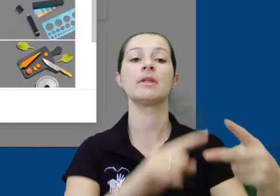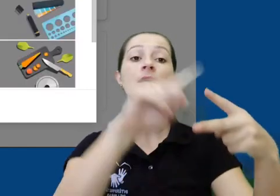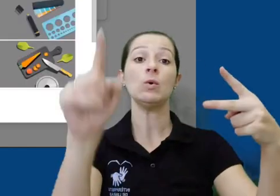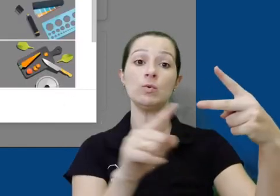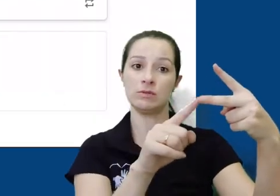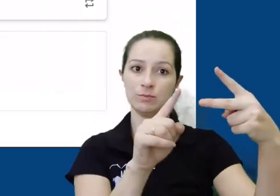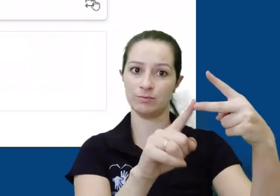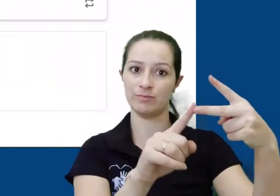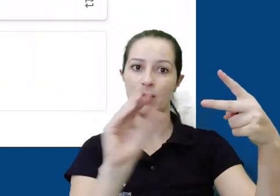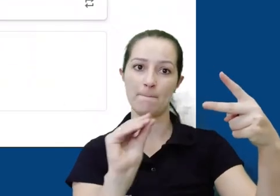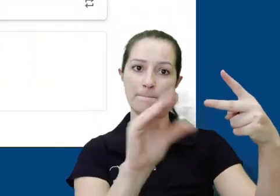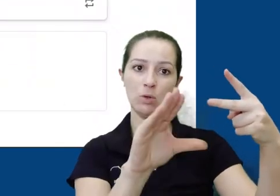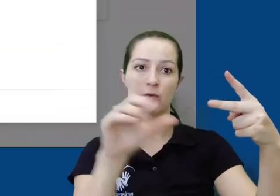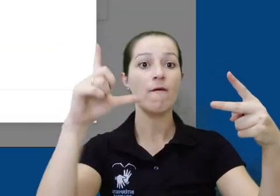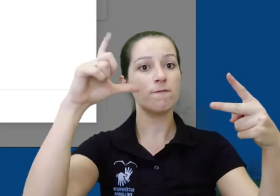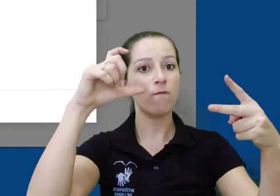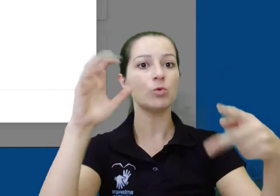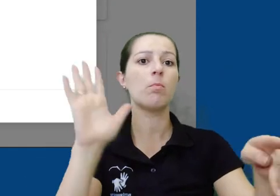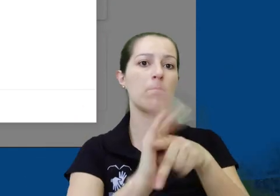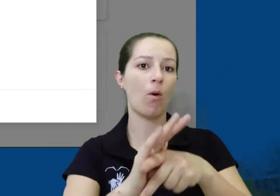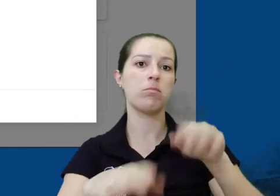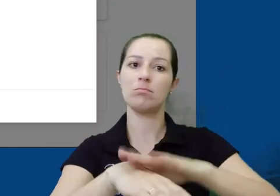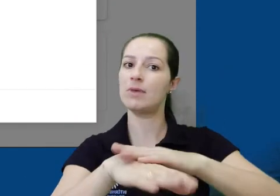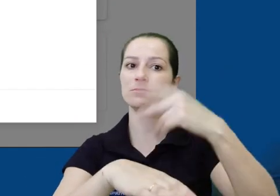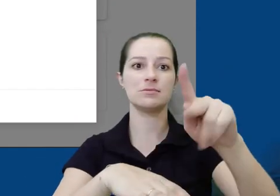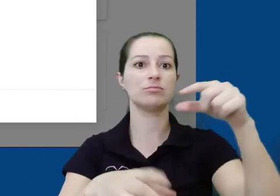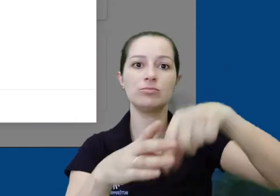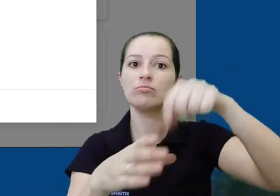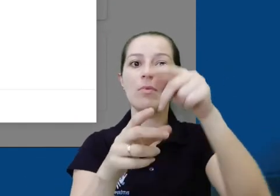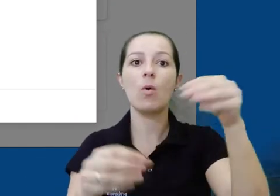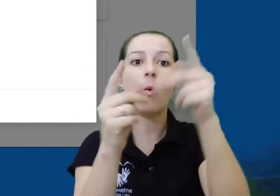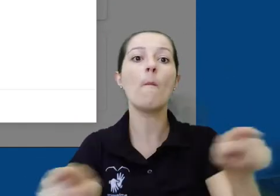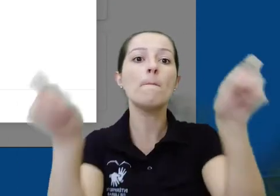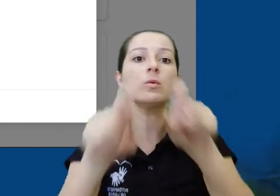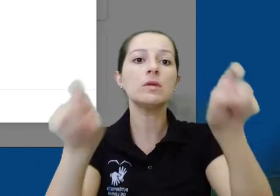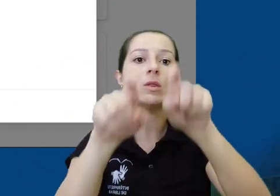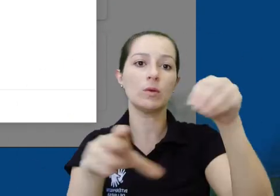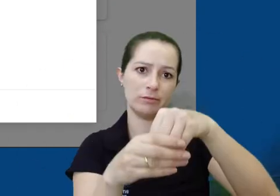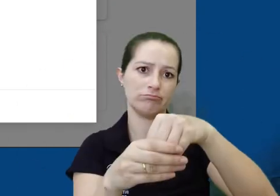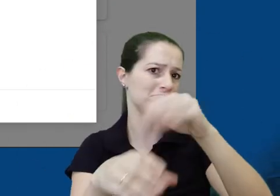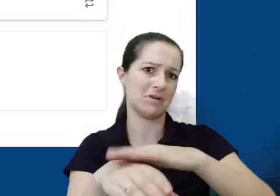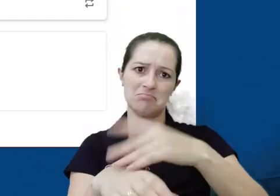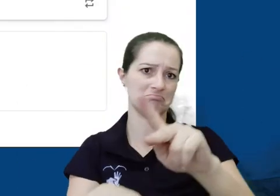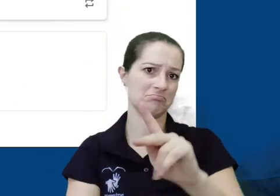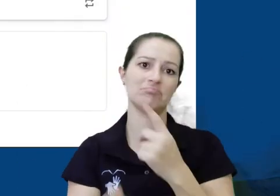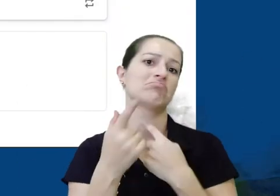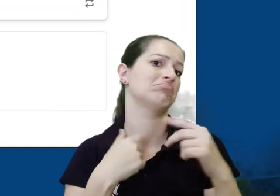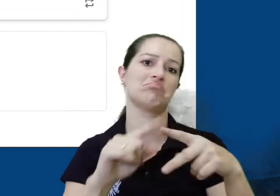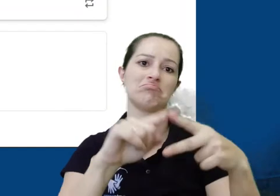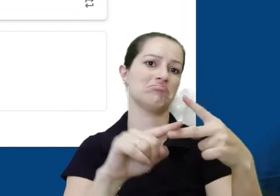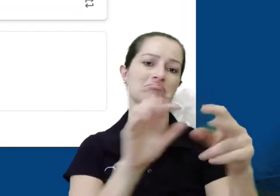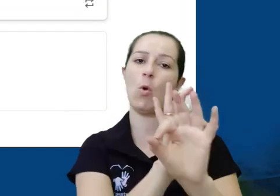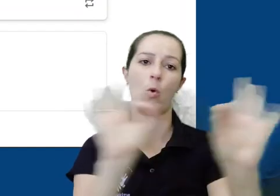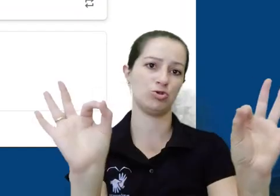assuntos. Já na opção fazer upload de foto podemos fazer upload de uma foto do nosso computador. Essa escolha vai de sua preferência,